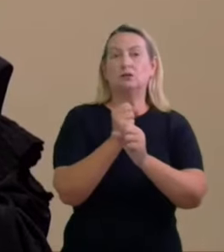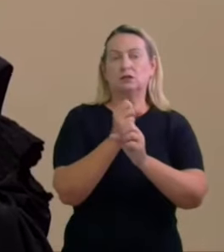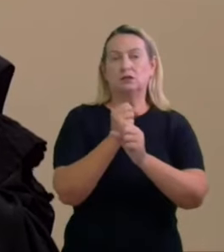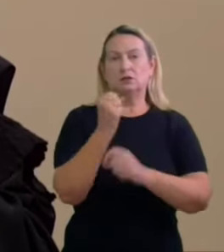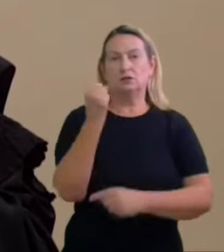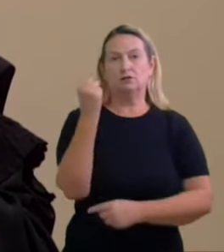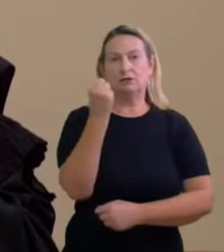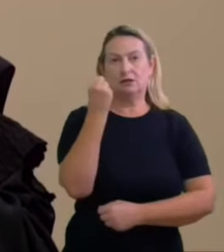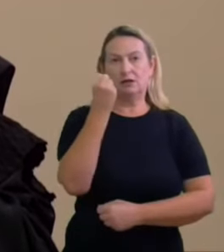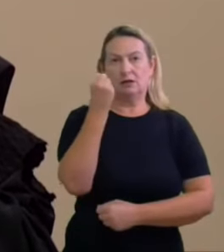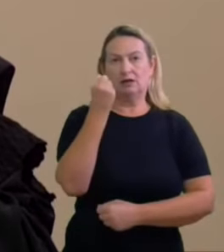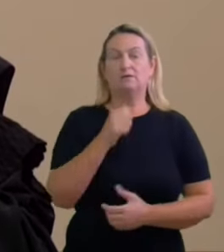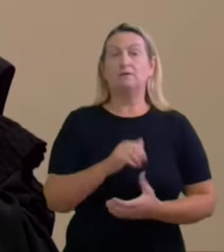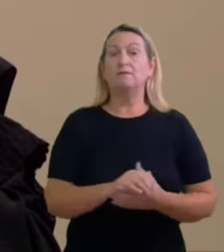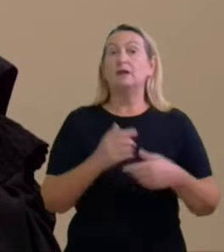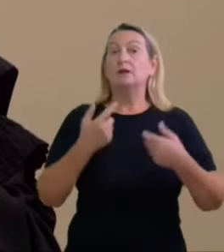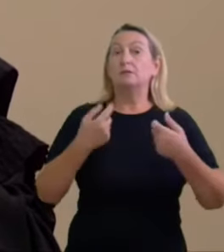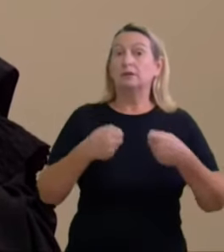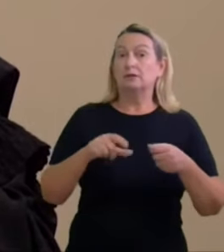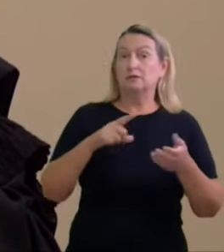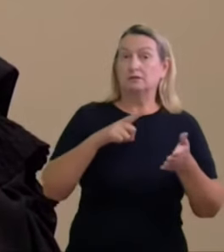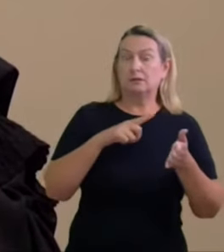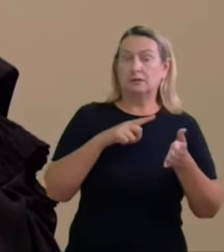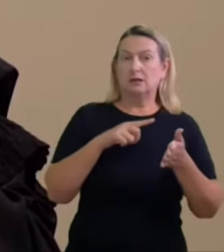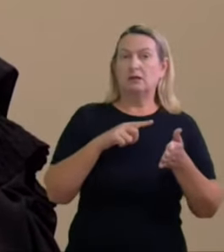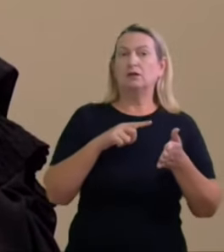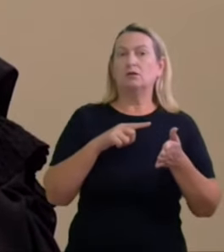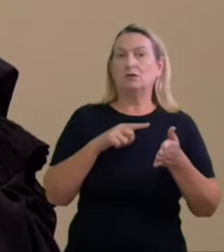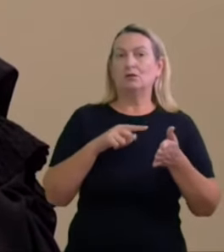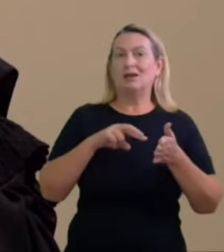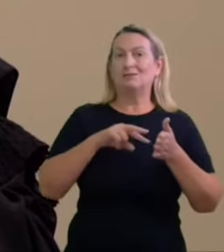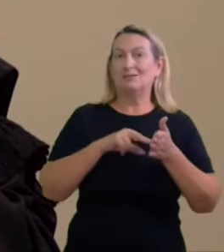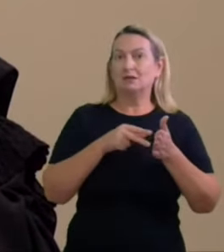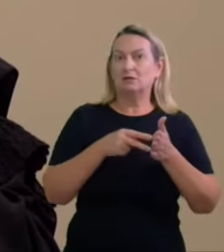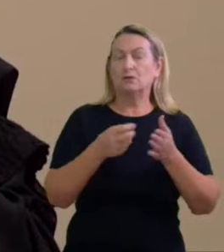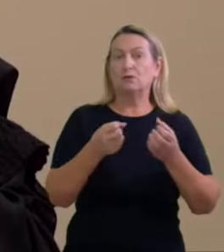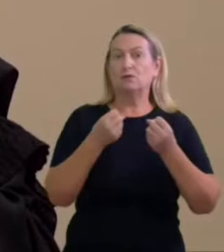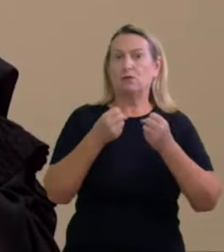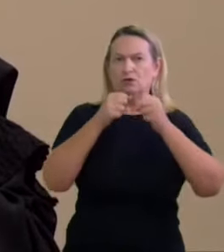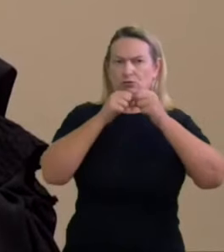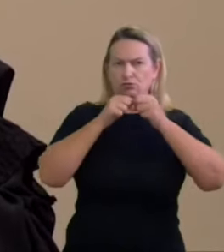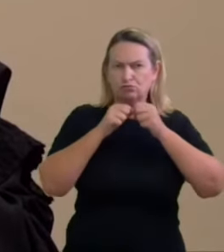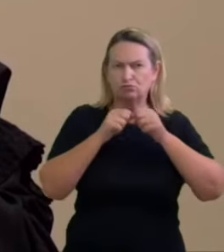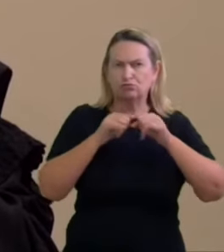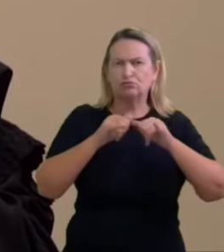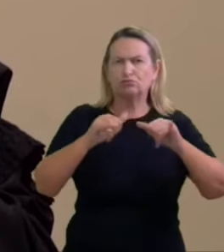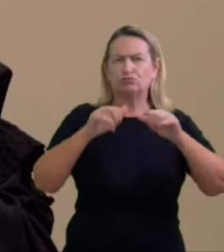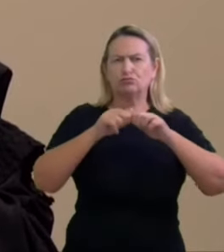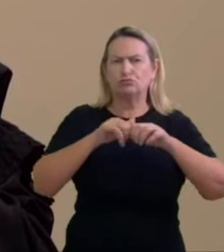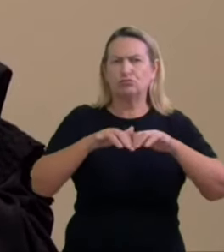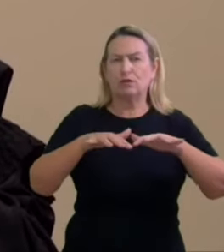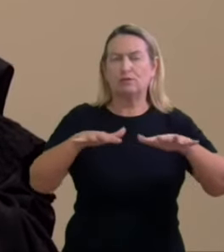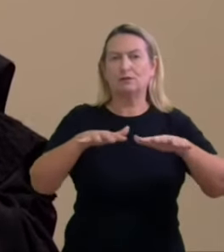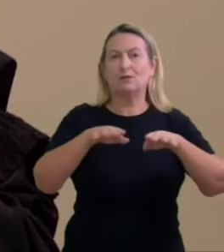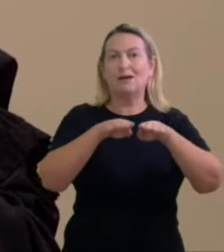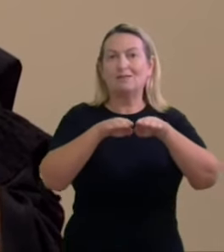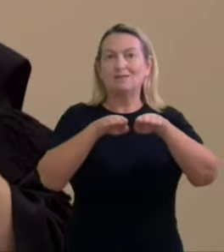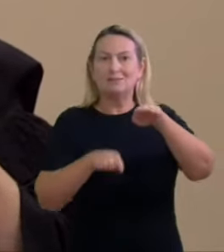precisa ter significativa repercussão a fim de influenciar o equilíbrio da disputa eleitoral